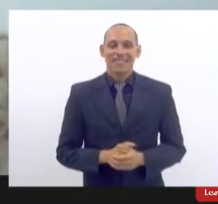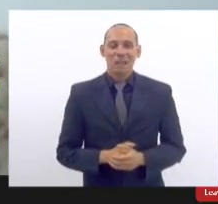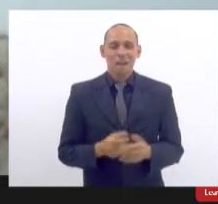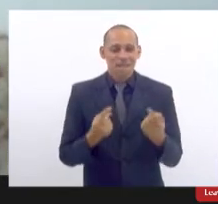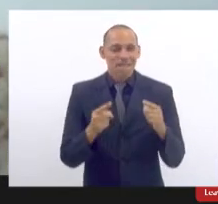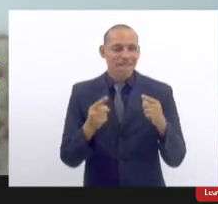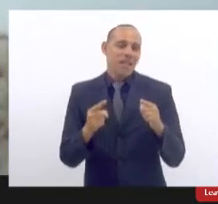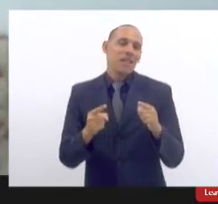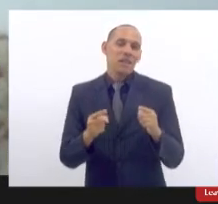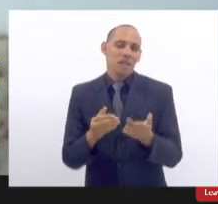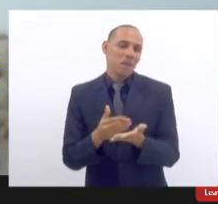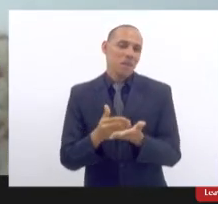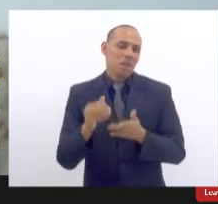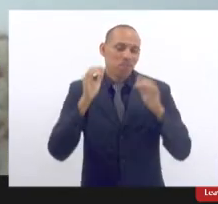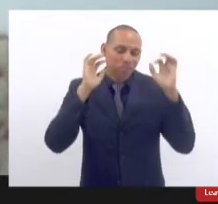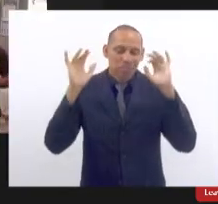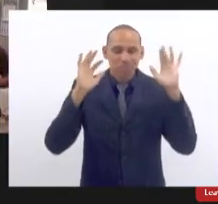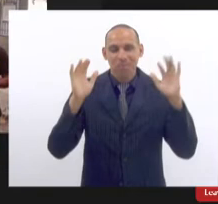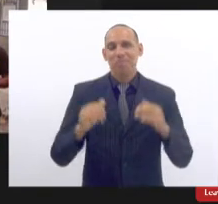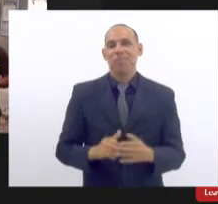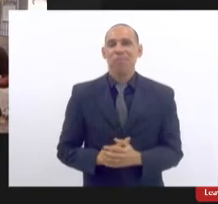provocar aqui em termos de reflexão.